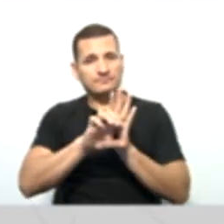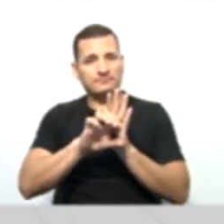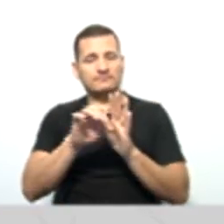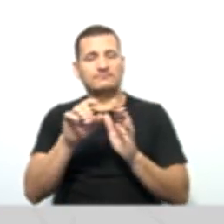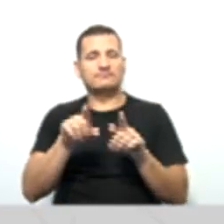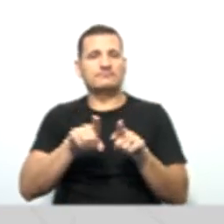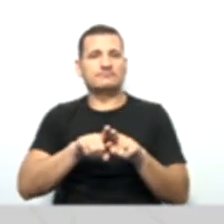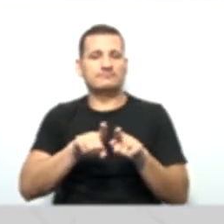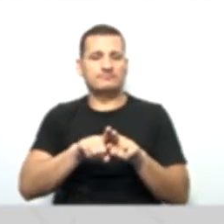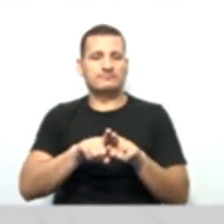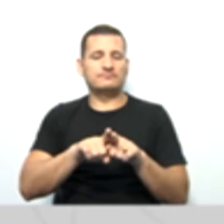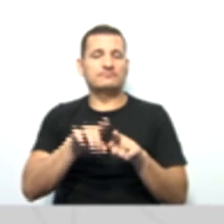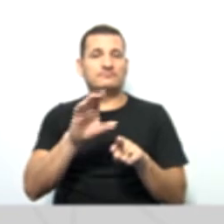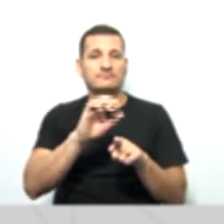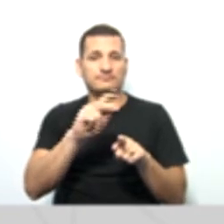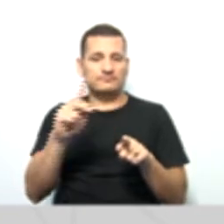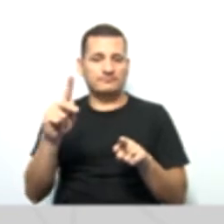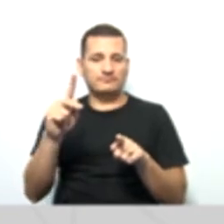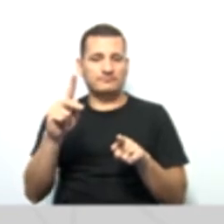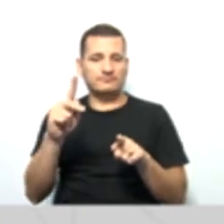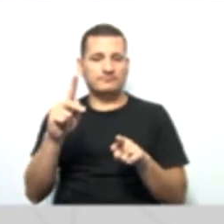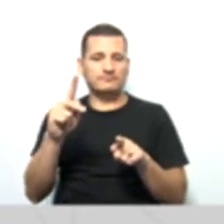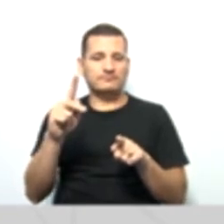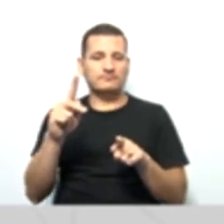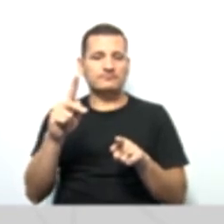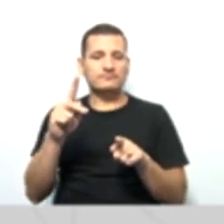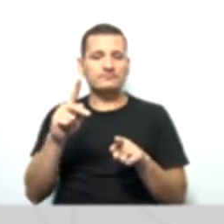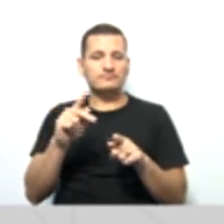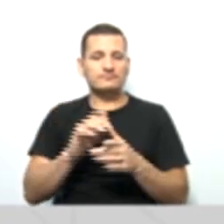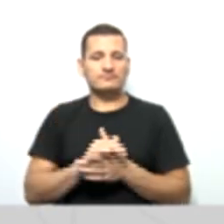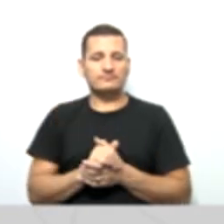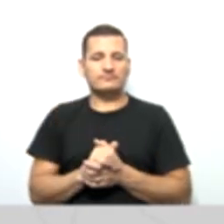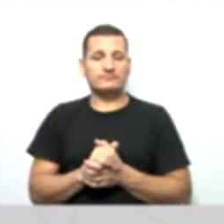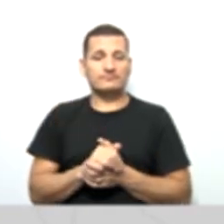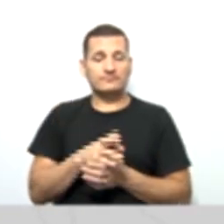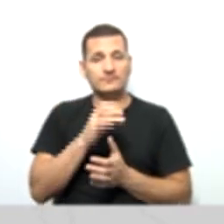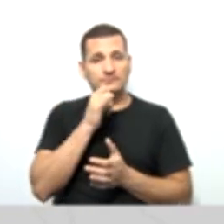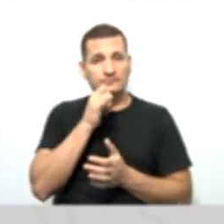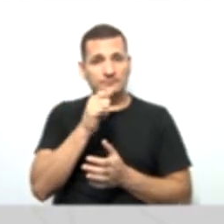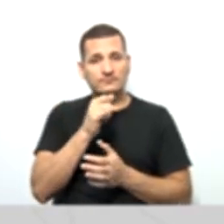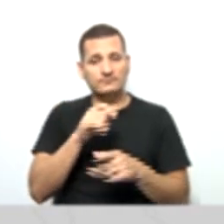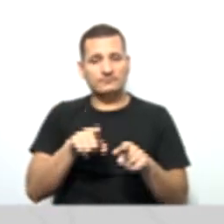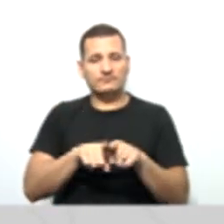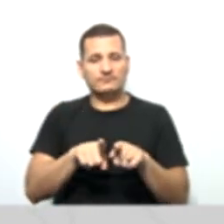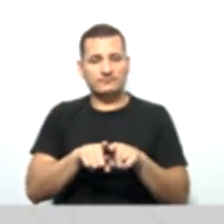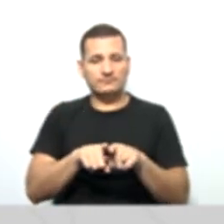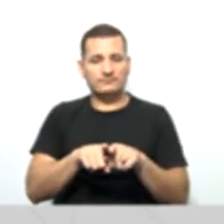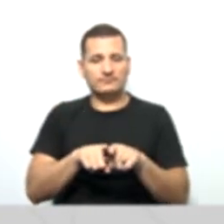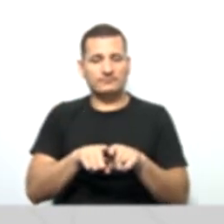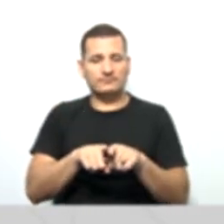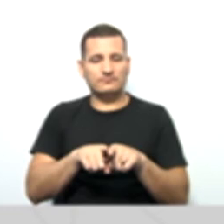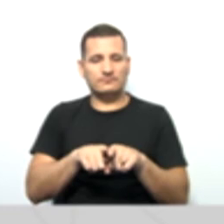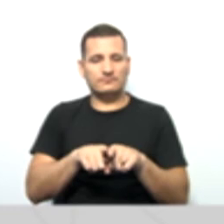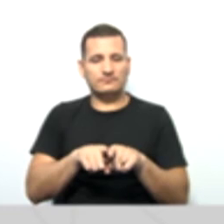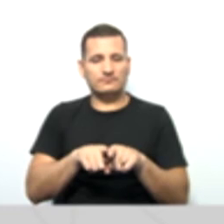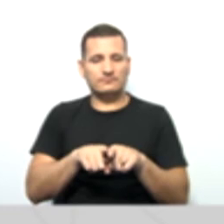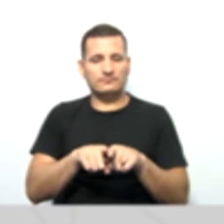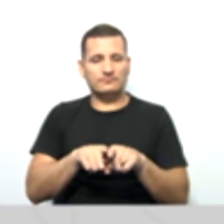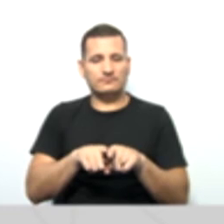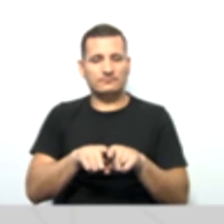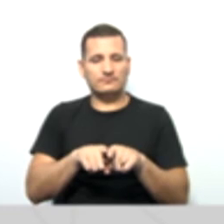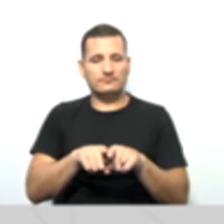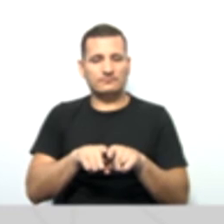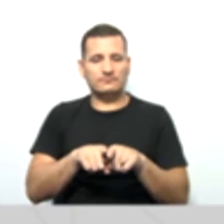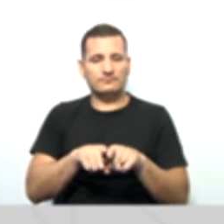Sociedade Cooperativa e em especial se elas foram convocadas por